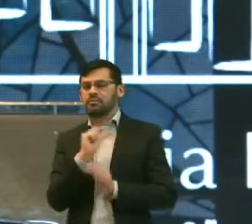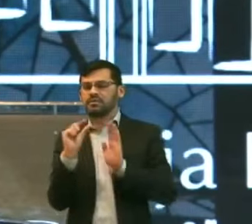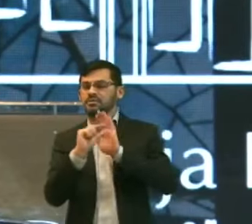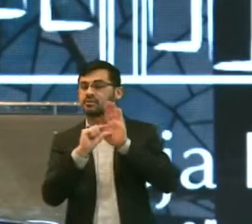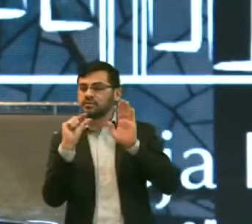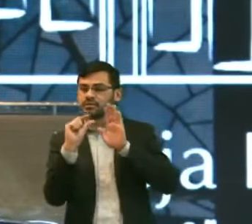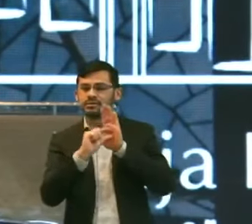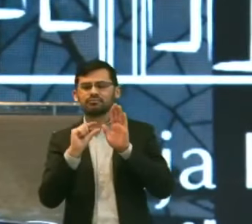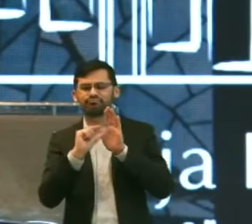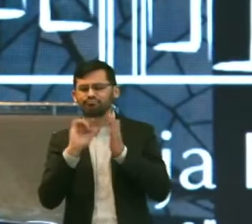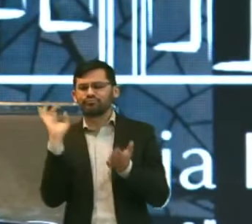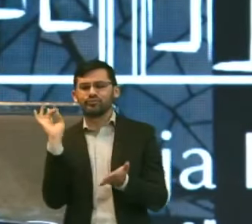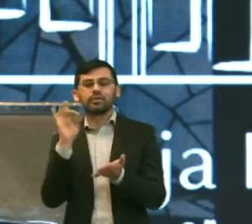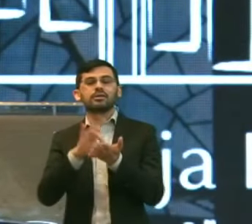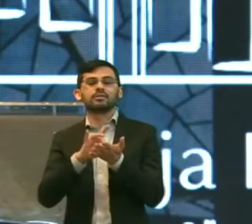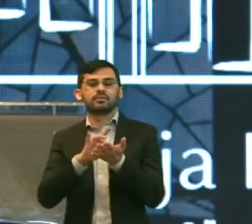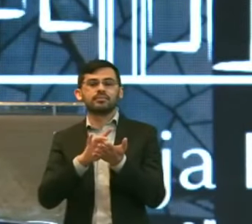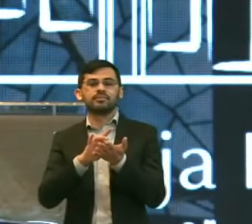abundantemente além